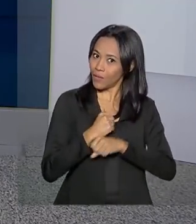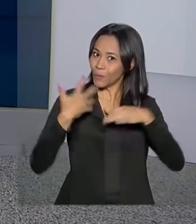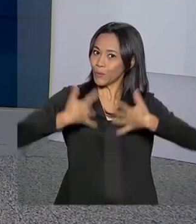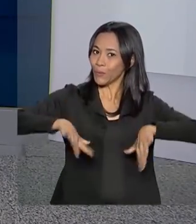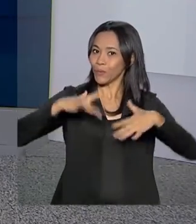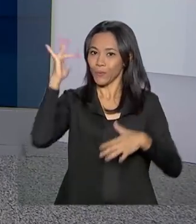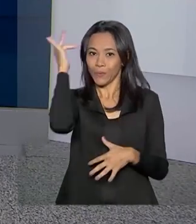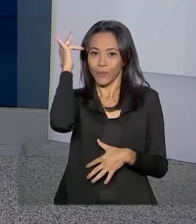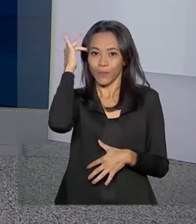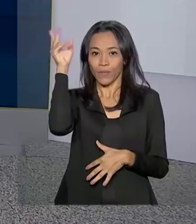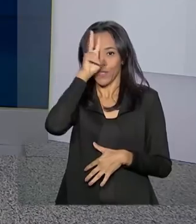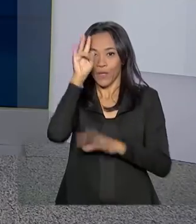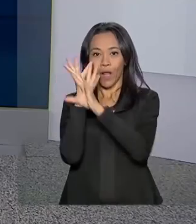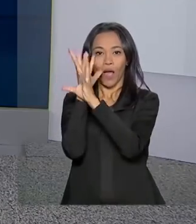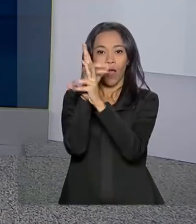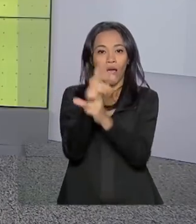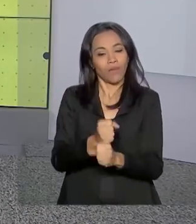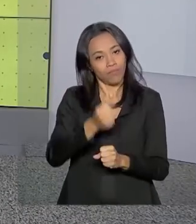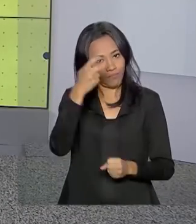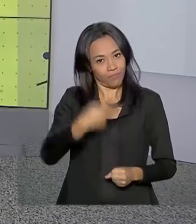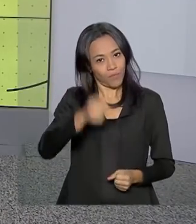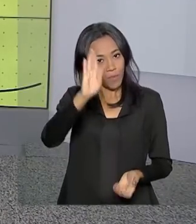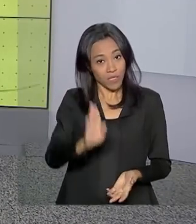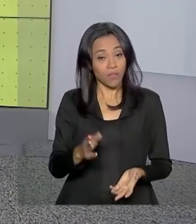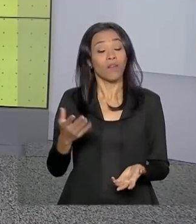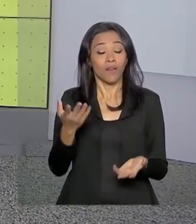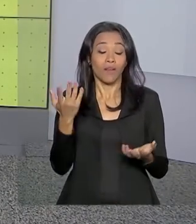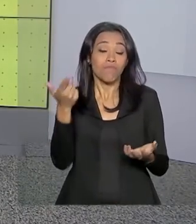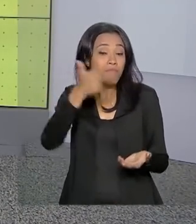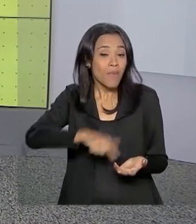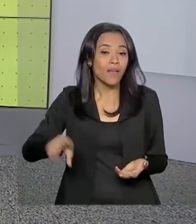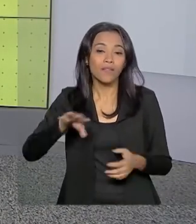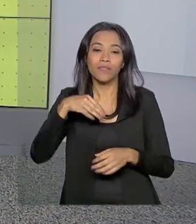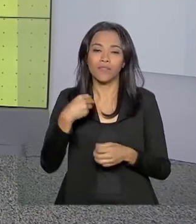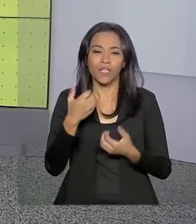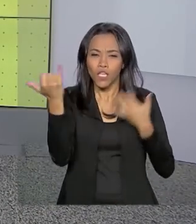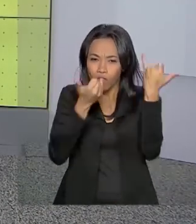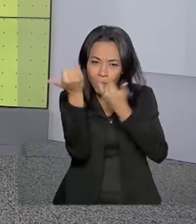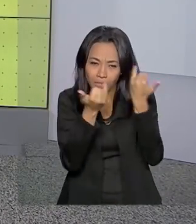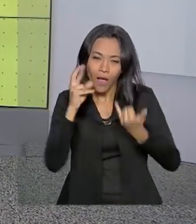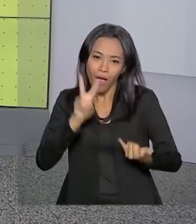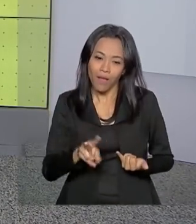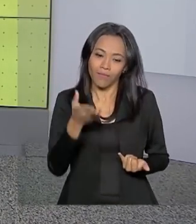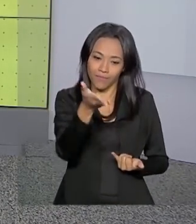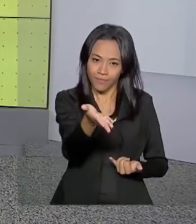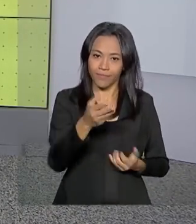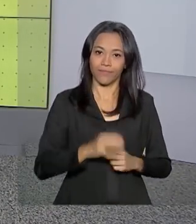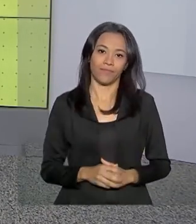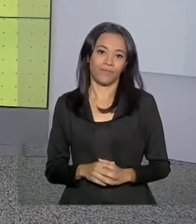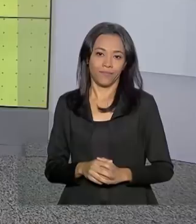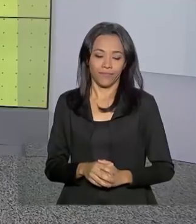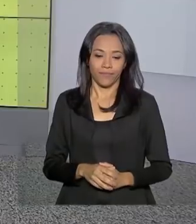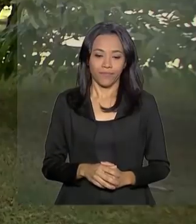históricos e ambientais do Brasil. Saiba mais sobre esse lindo lugar com a repórter Priscila Terezo.